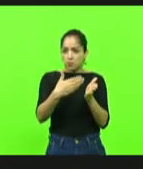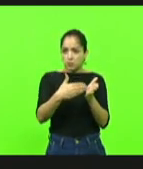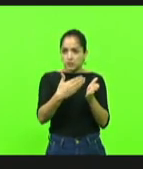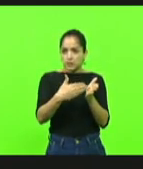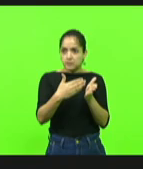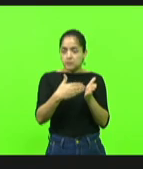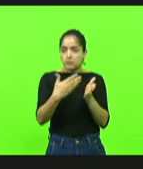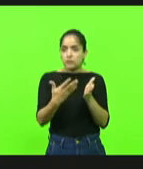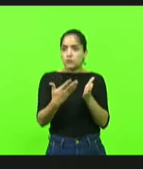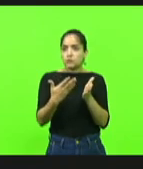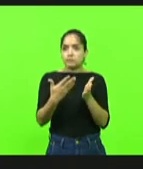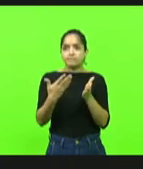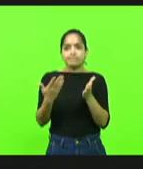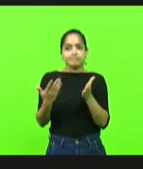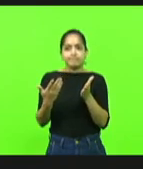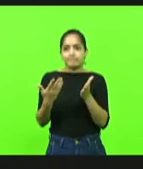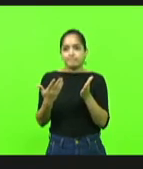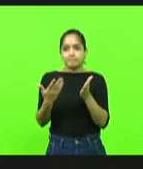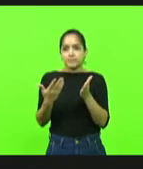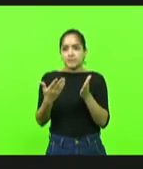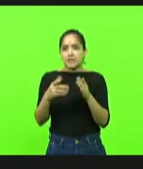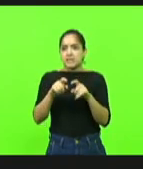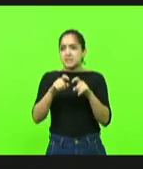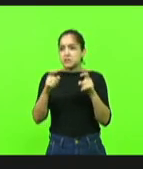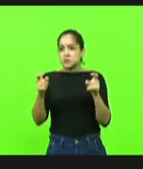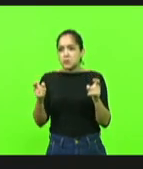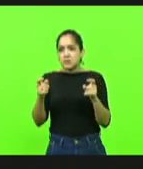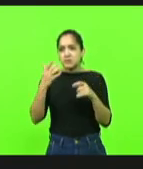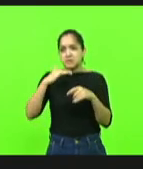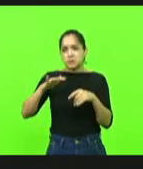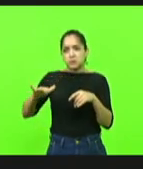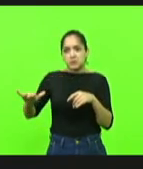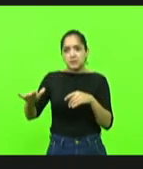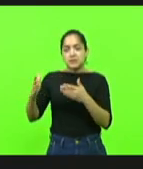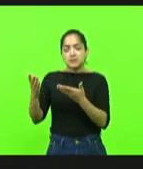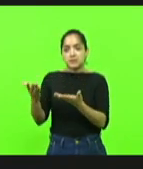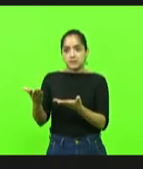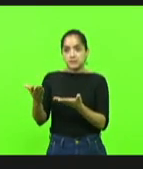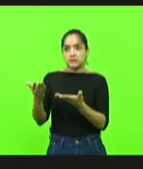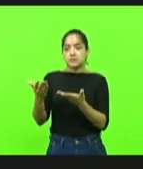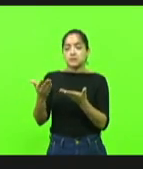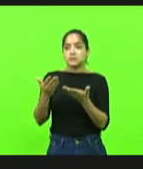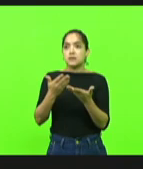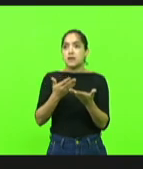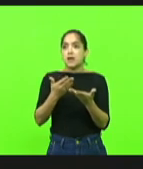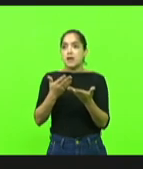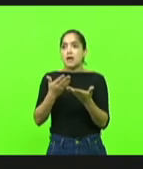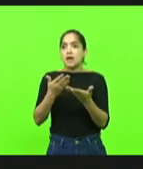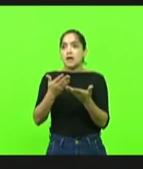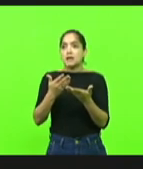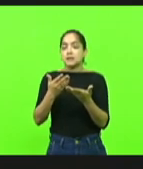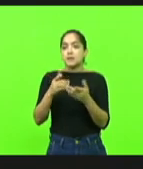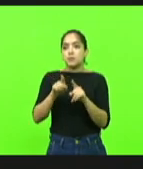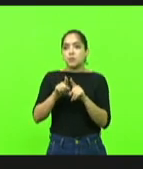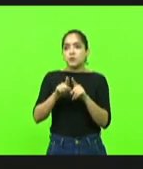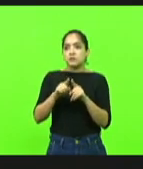E era algo desprezível, era a sexualização de criancinha. Depois veio aquele papo lá que